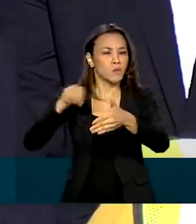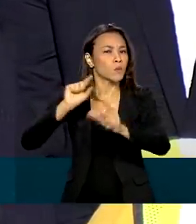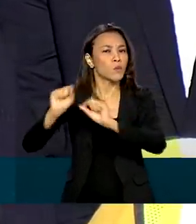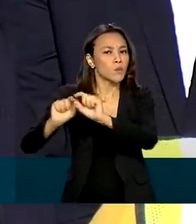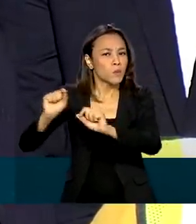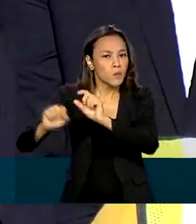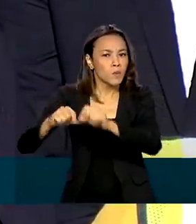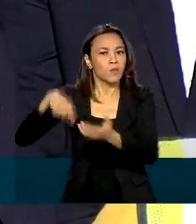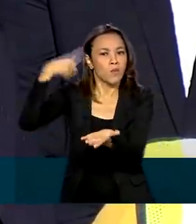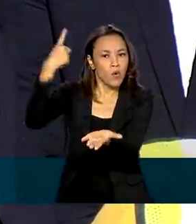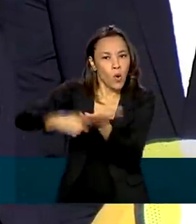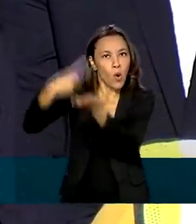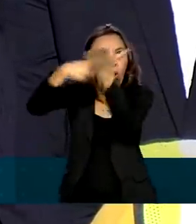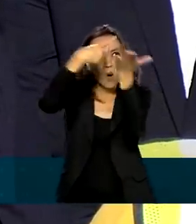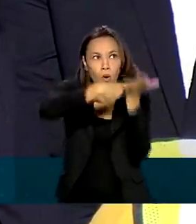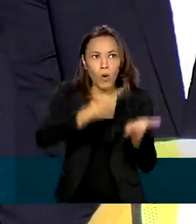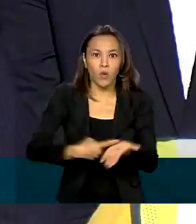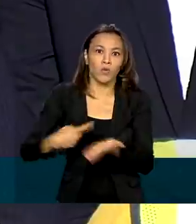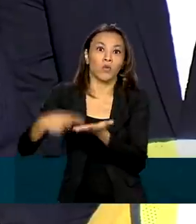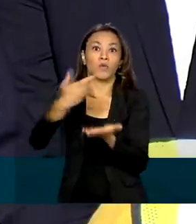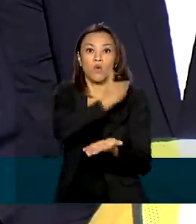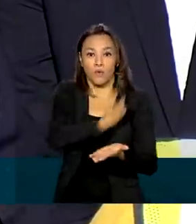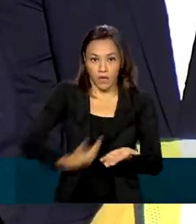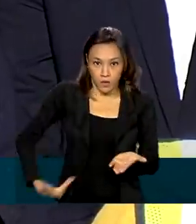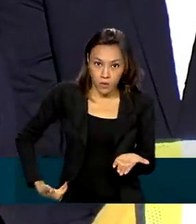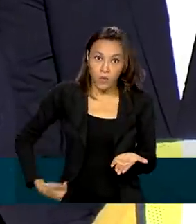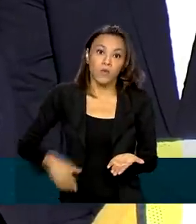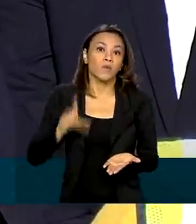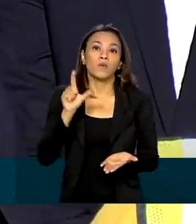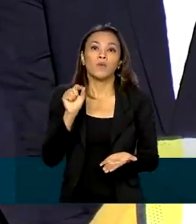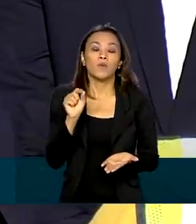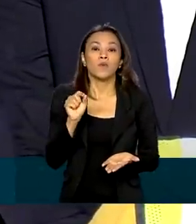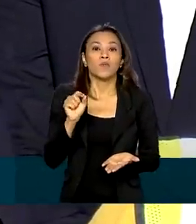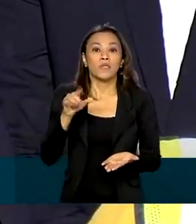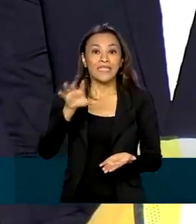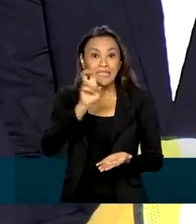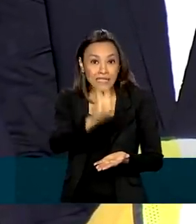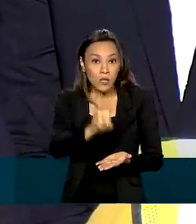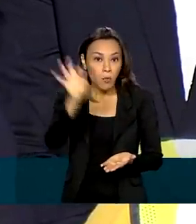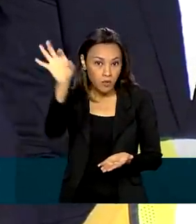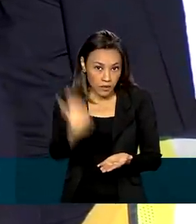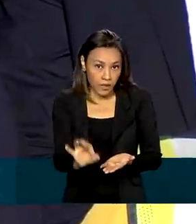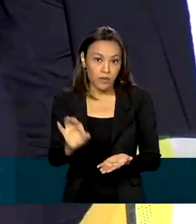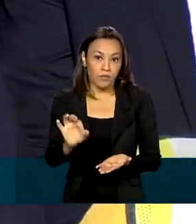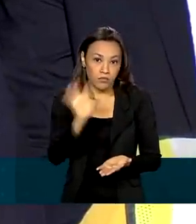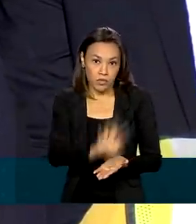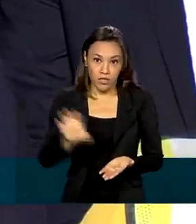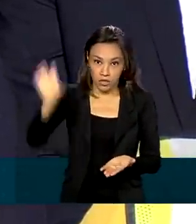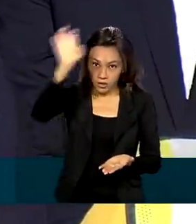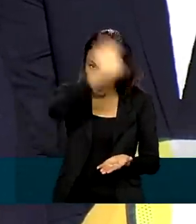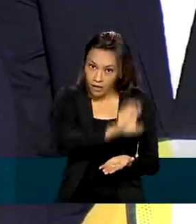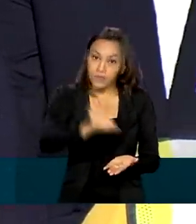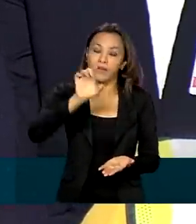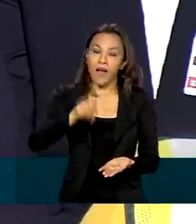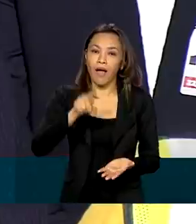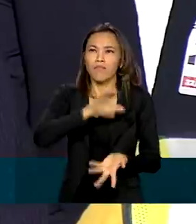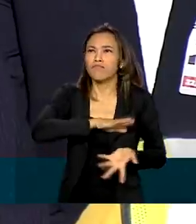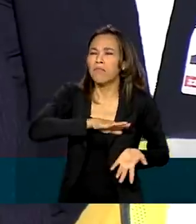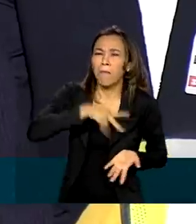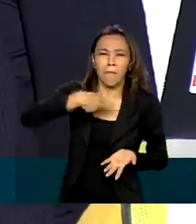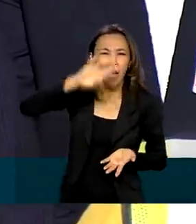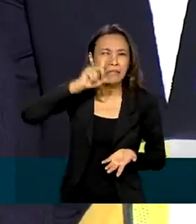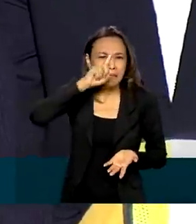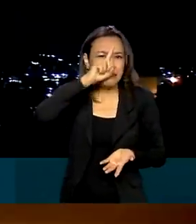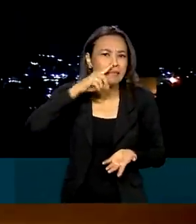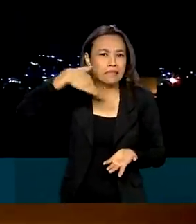com os governadores, onde 5% dessa primeira carga vai ser destinada aonde está o maior risco do